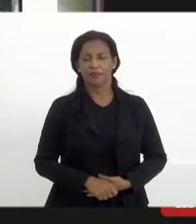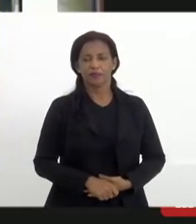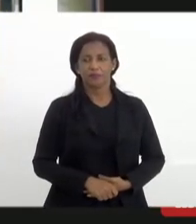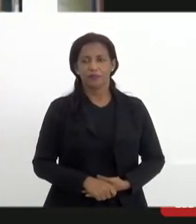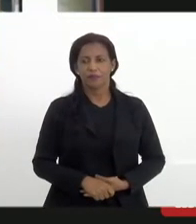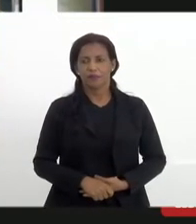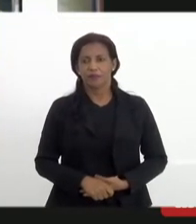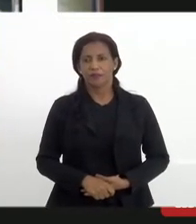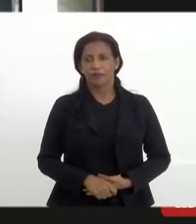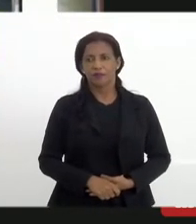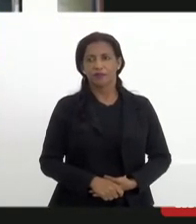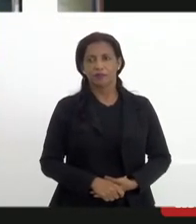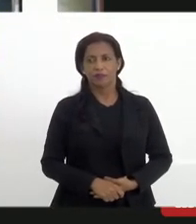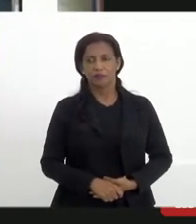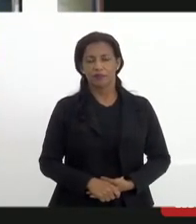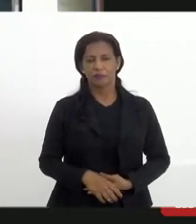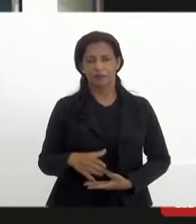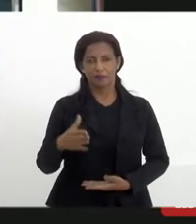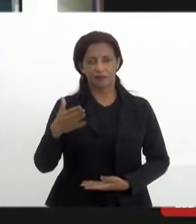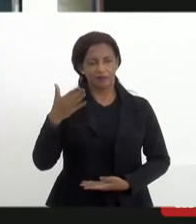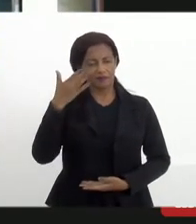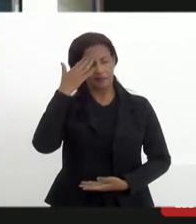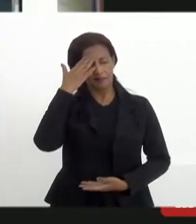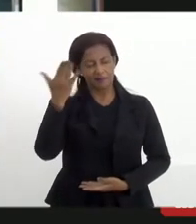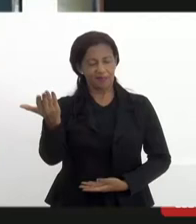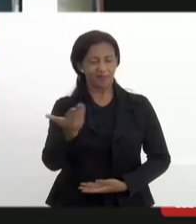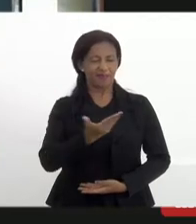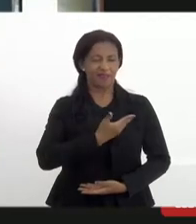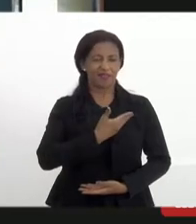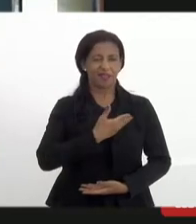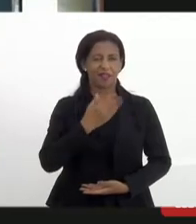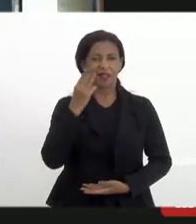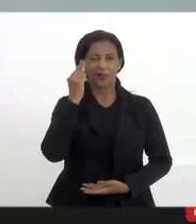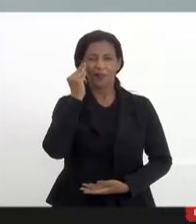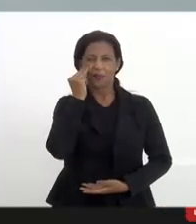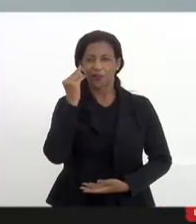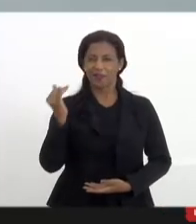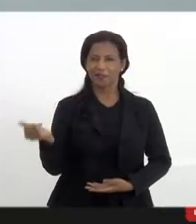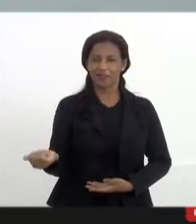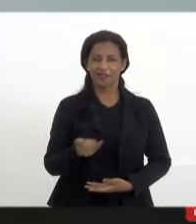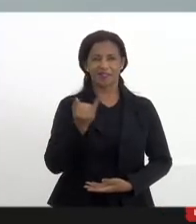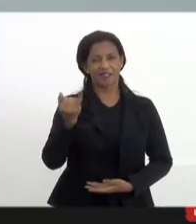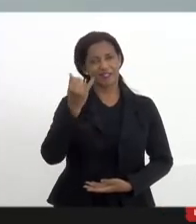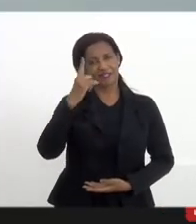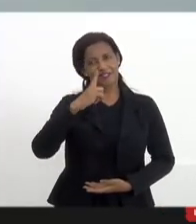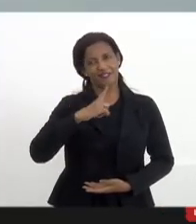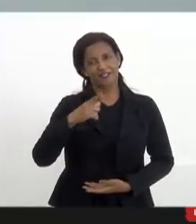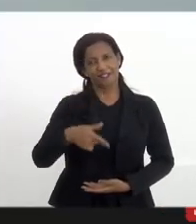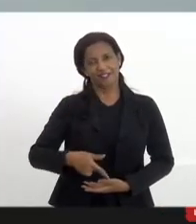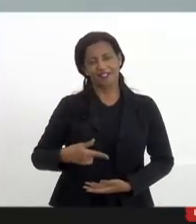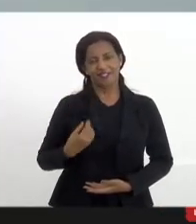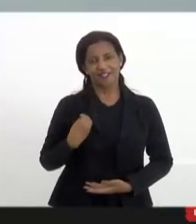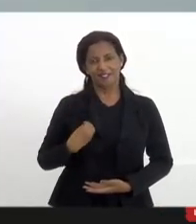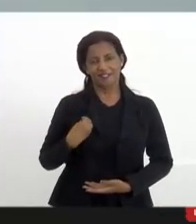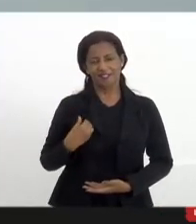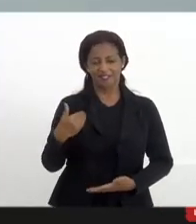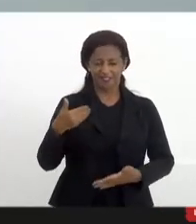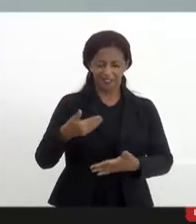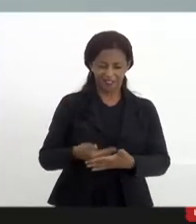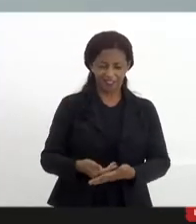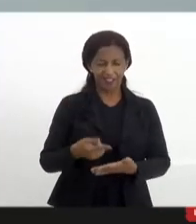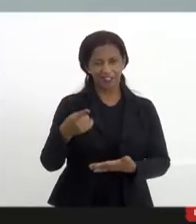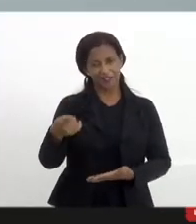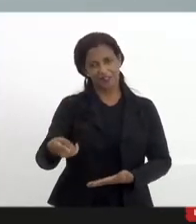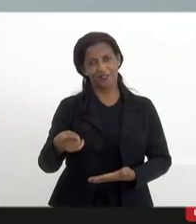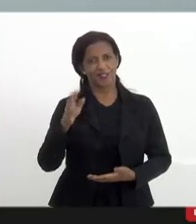Obrigado companheira amiga deputada Mônica Francisco importantíssimo ter você presente nesta frente você é fundadora